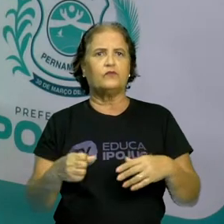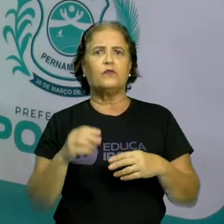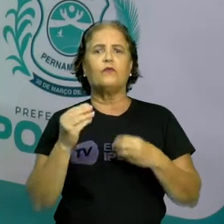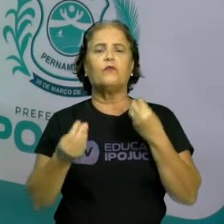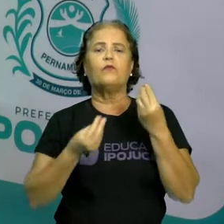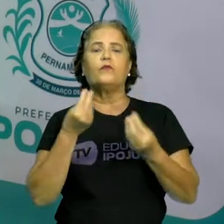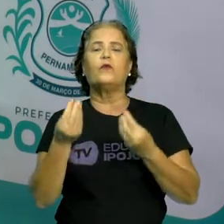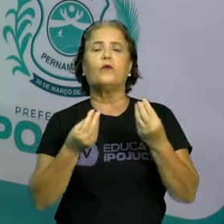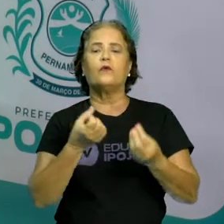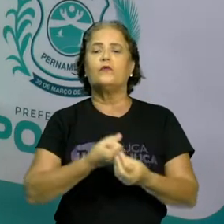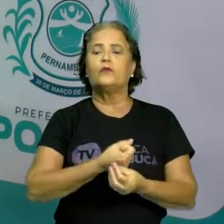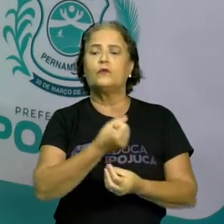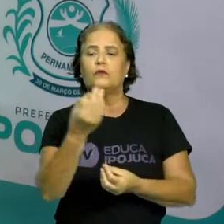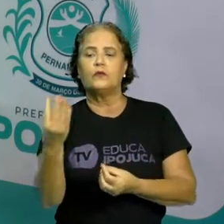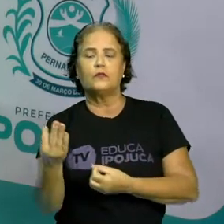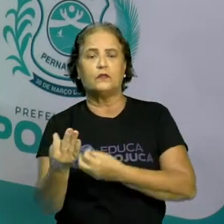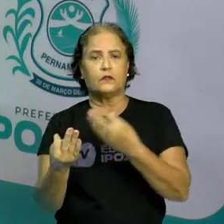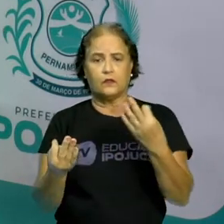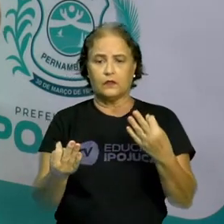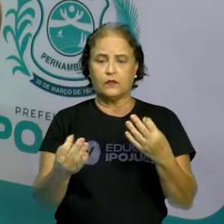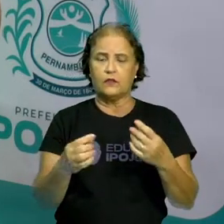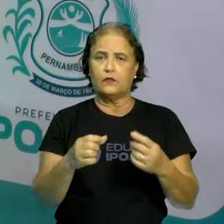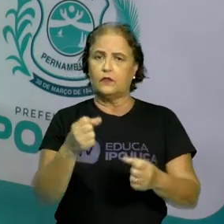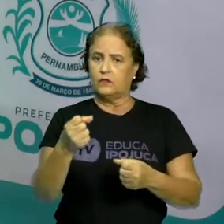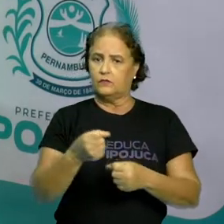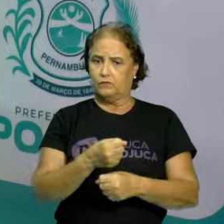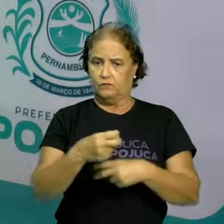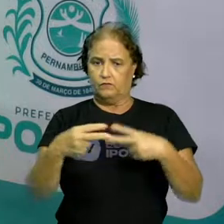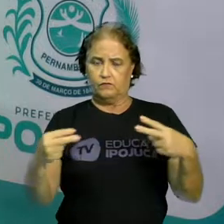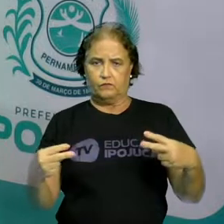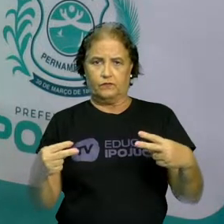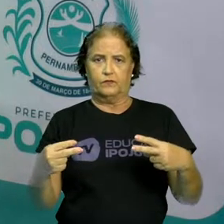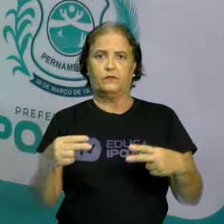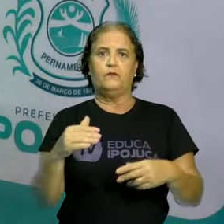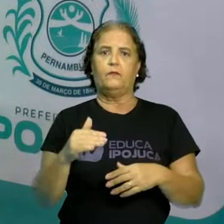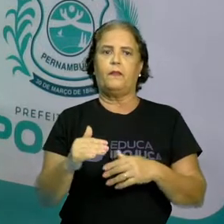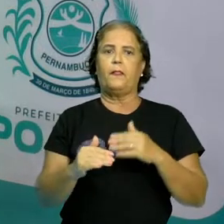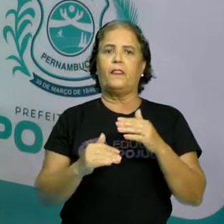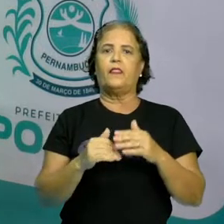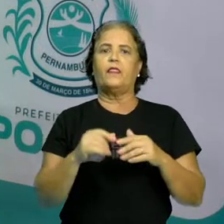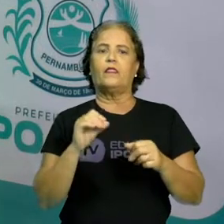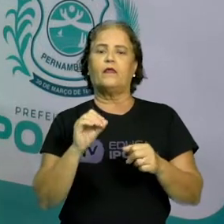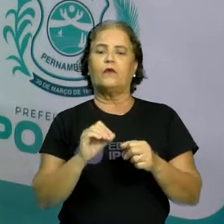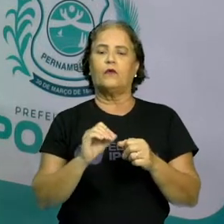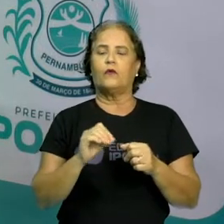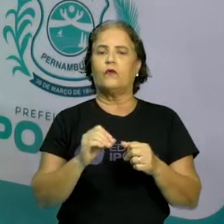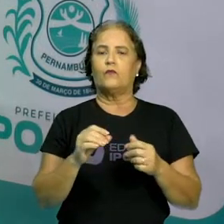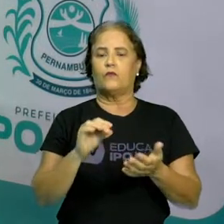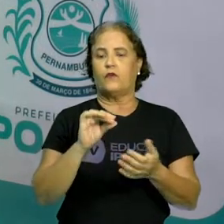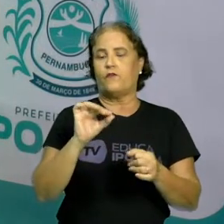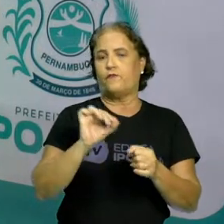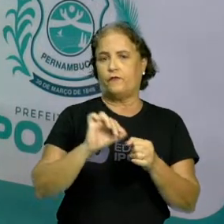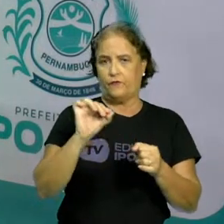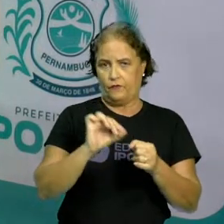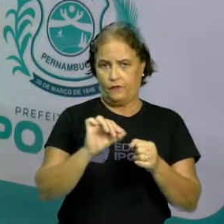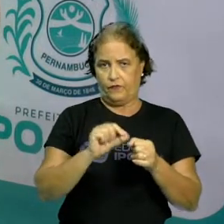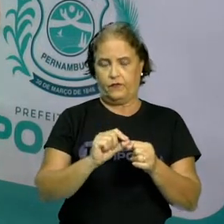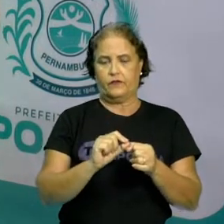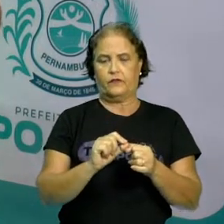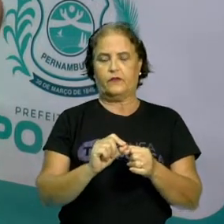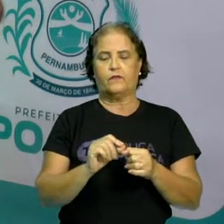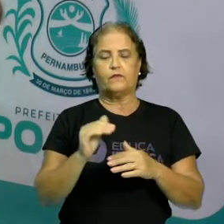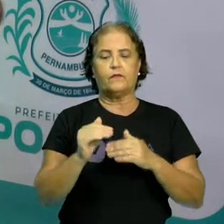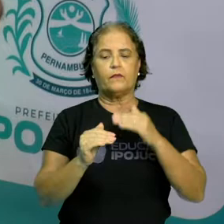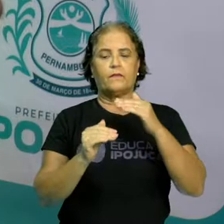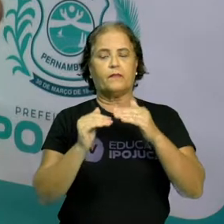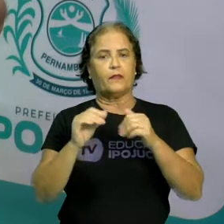as coisas na medida que as atividades elas estão sendo realizadas. Isso mesmo, na